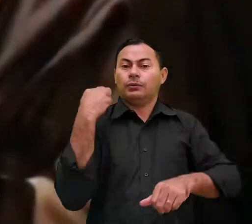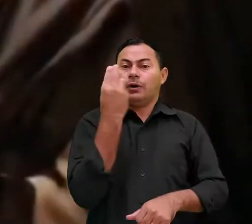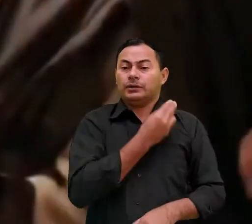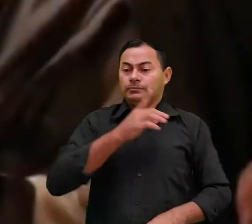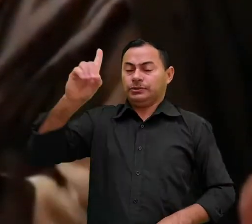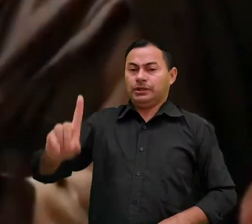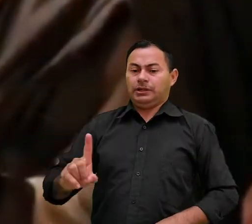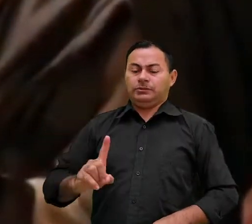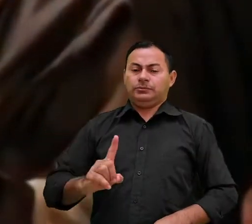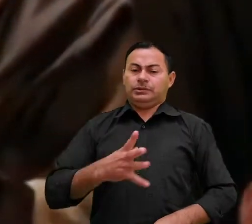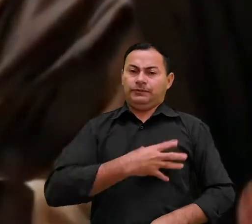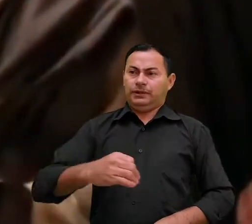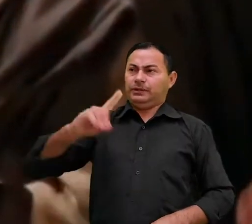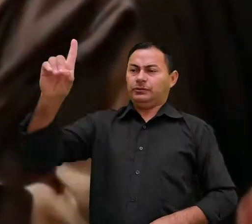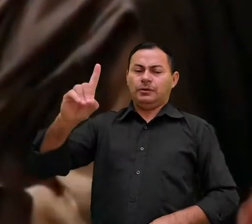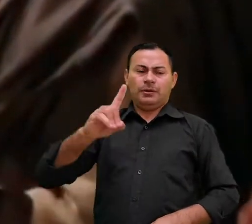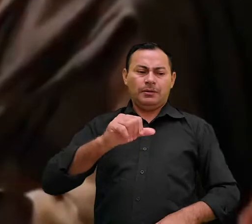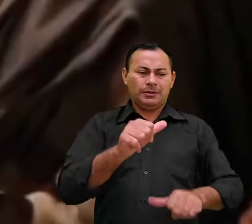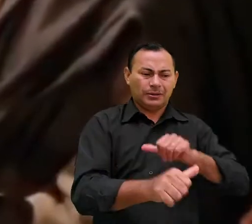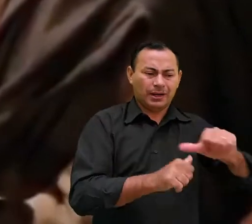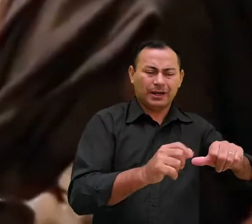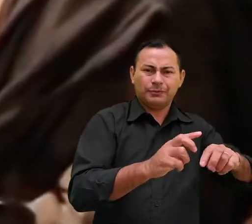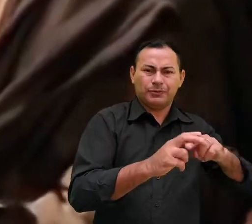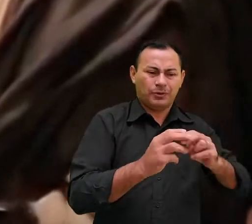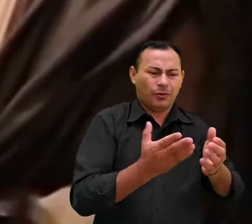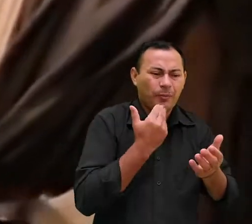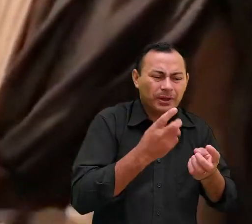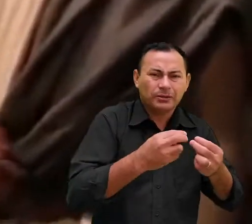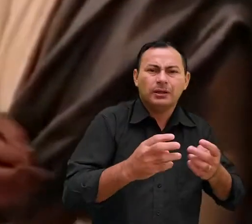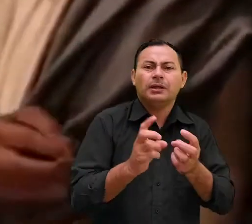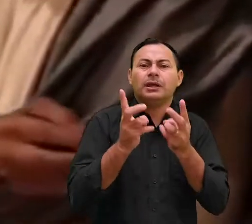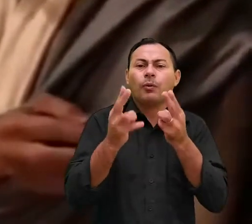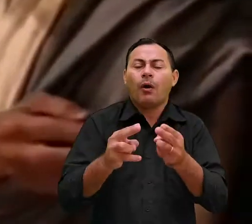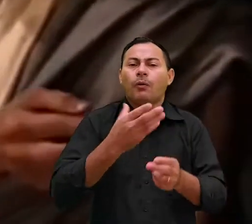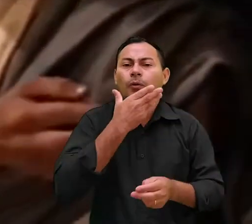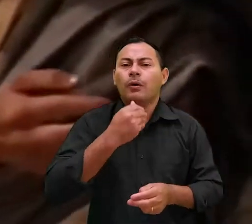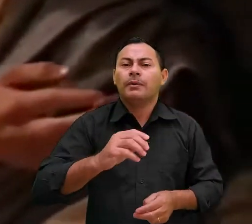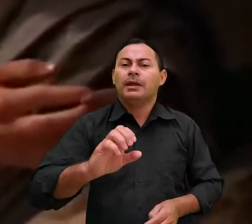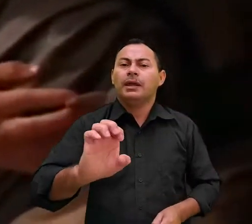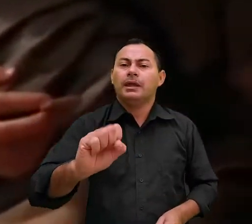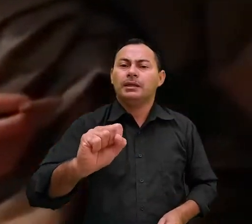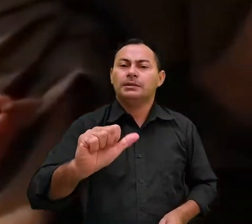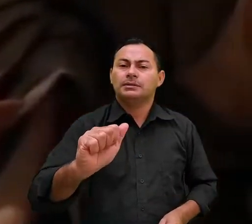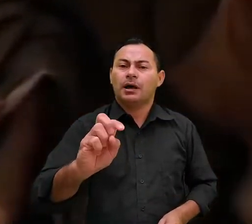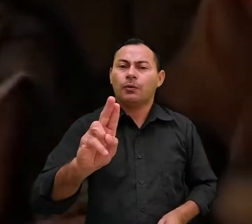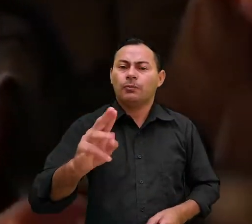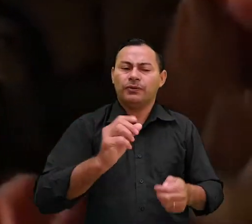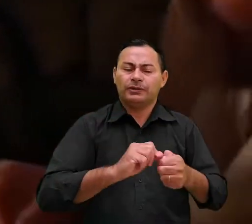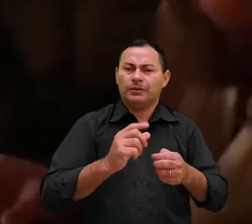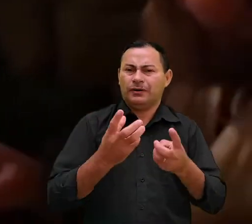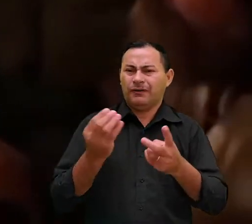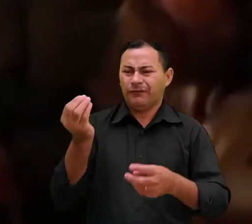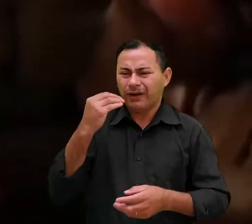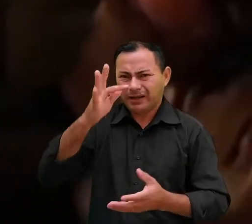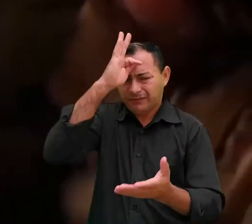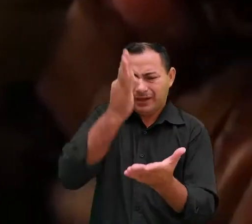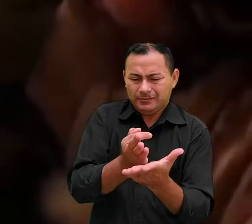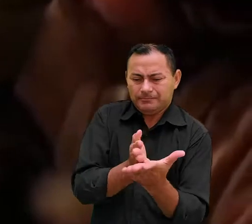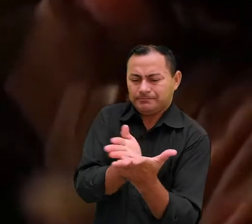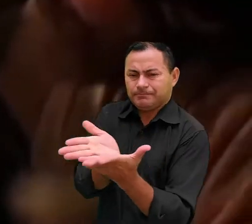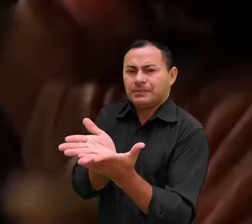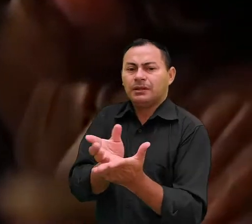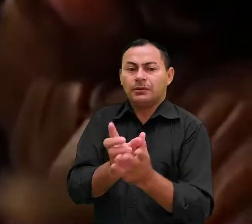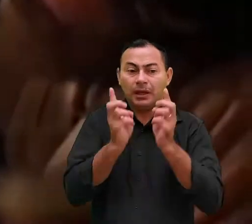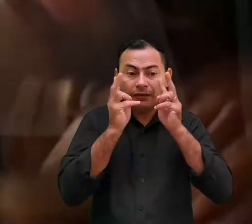nosso direito de primogenitura por um prato de lentilhas, como Exal o fez, ao cuidarmos para que o fraco na fé não se